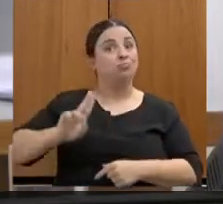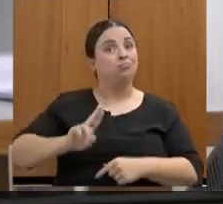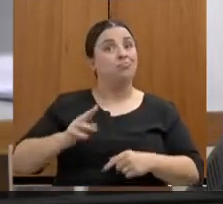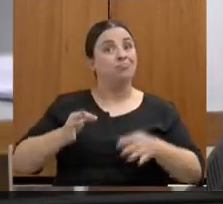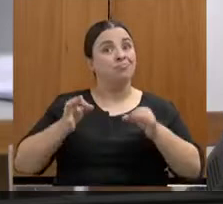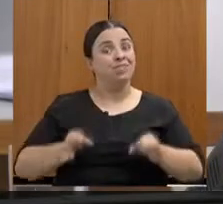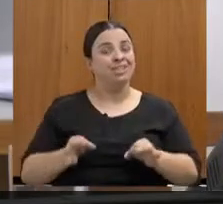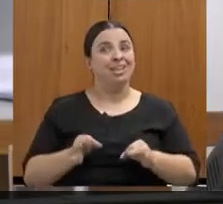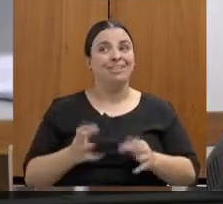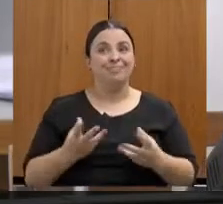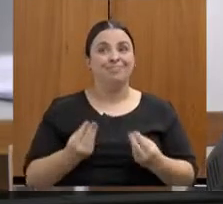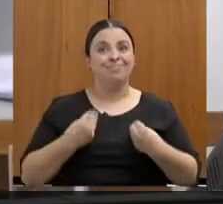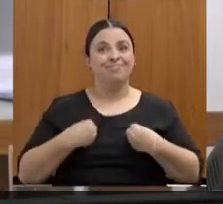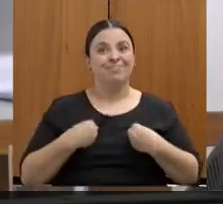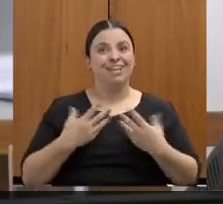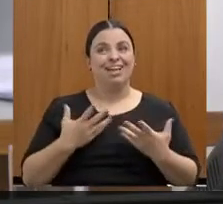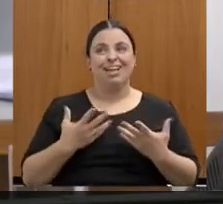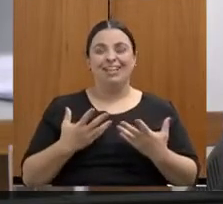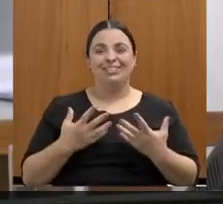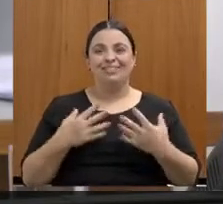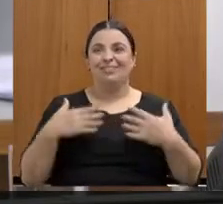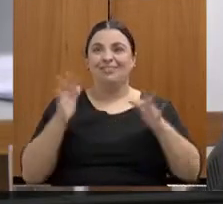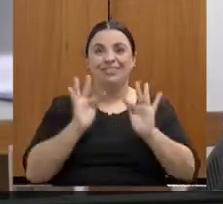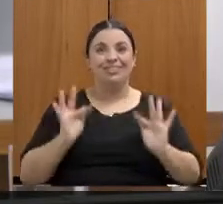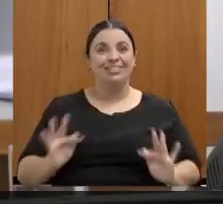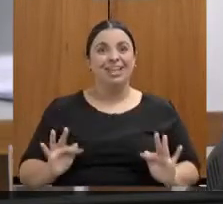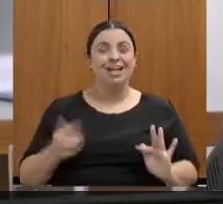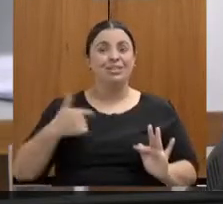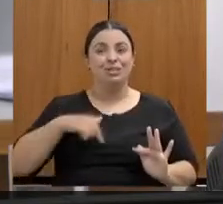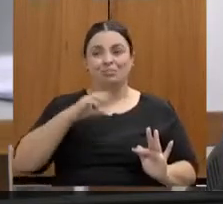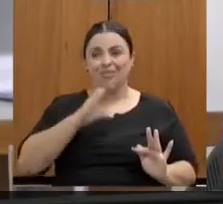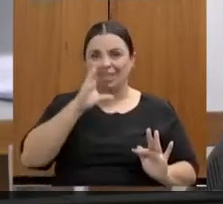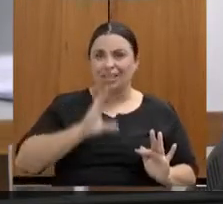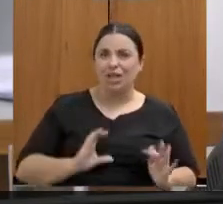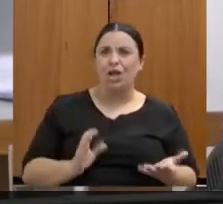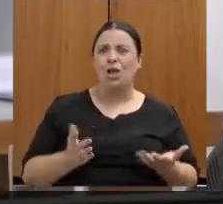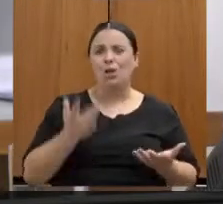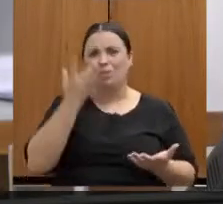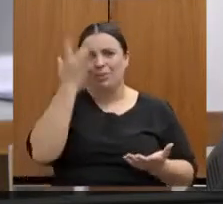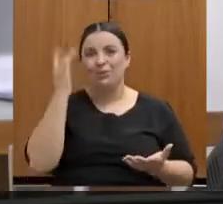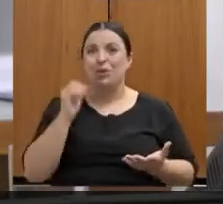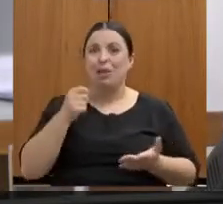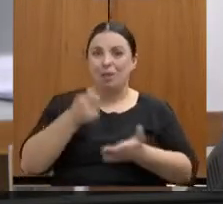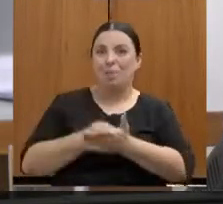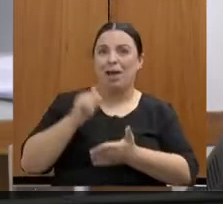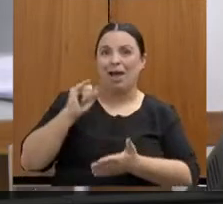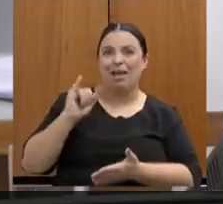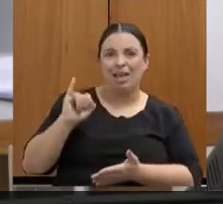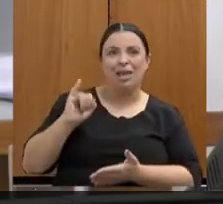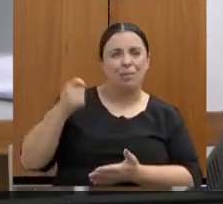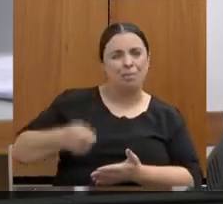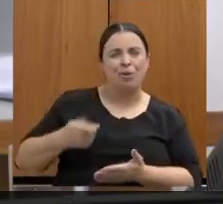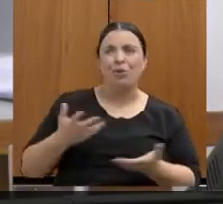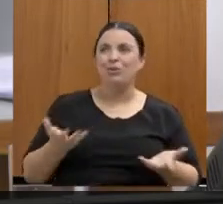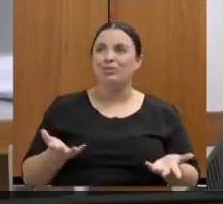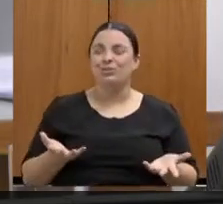cidadãos, contribuintes, eleitores de um mandato sendo extremamente bem aplicado